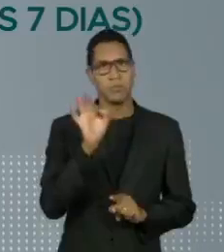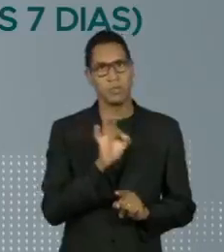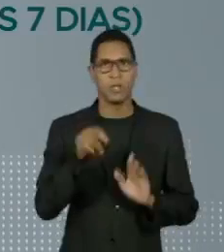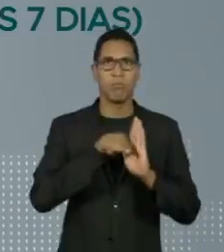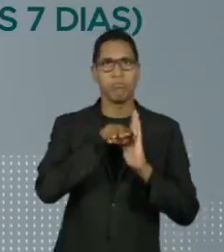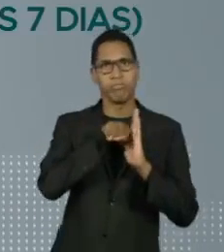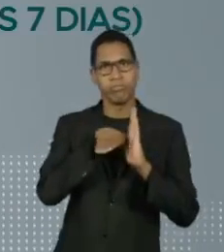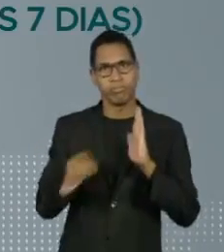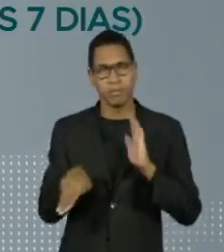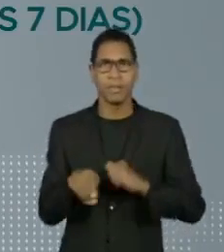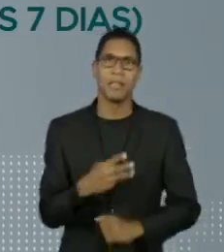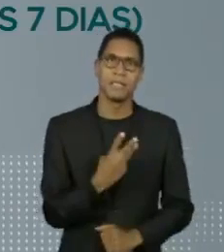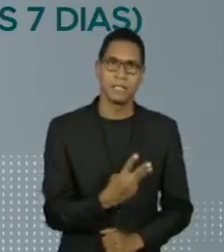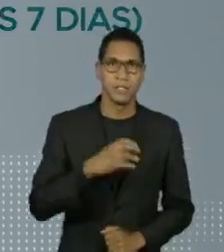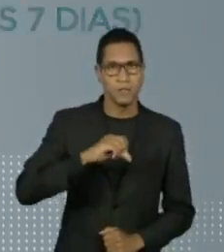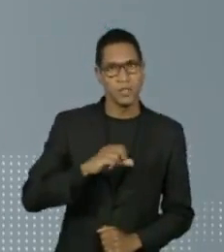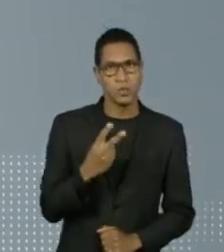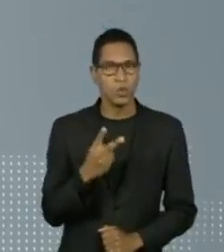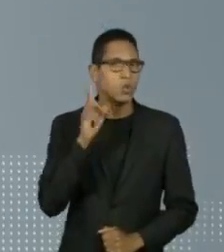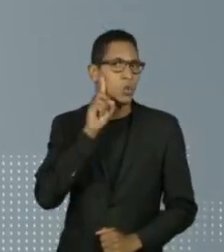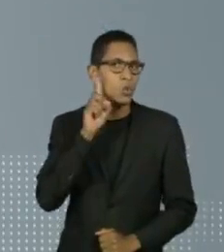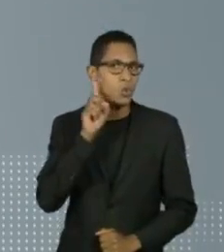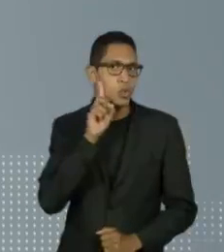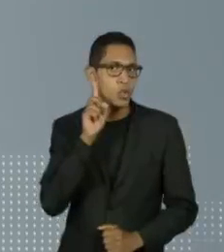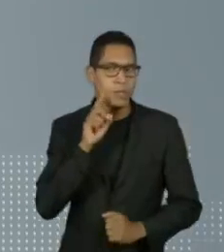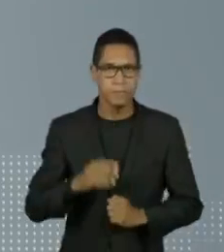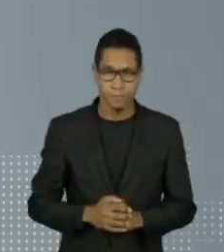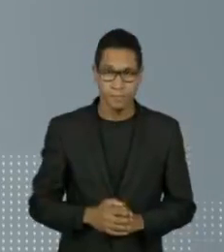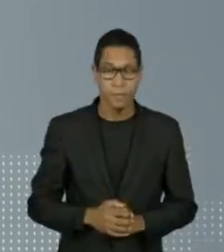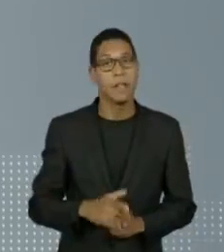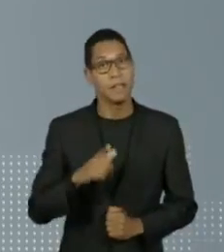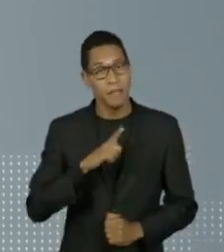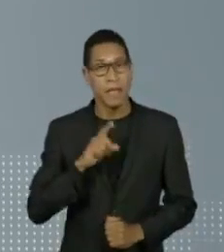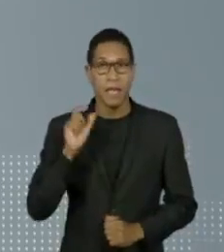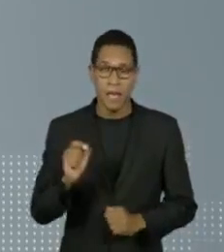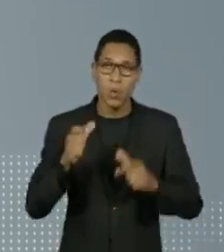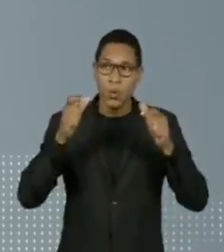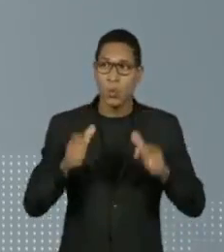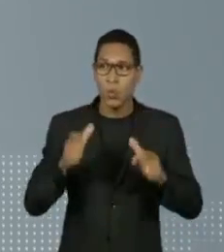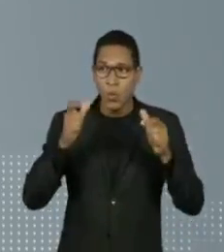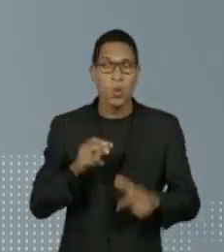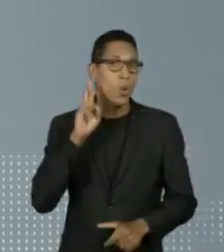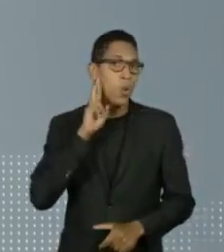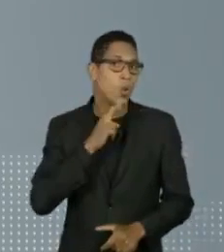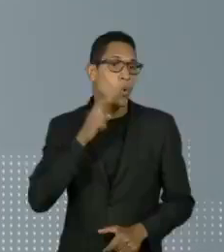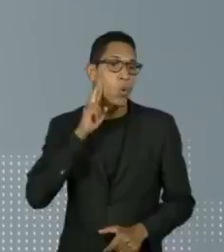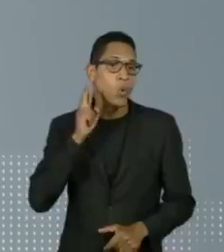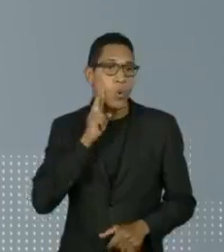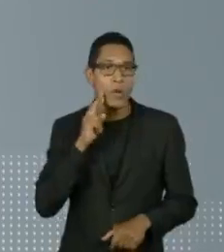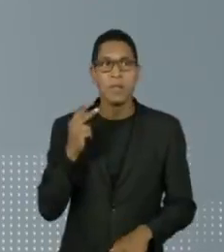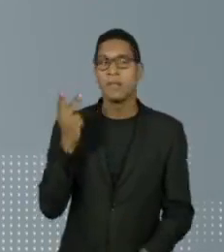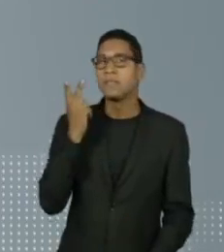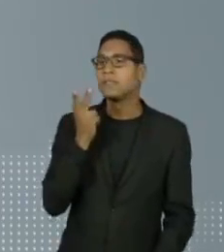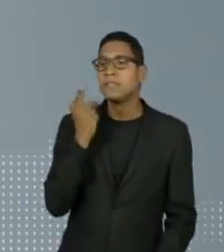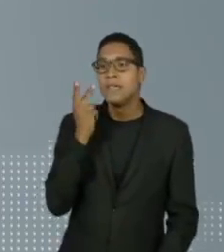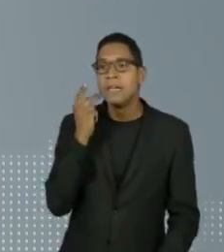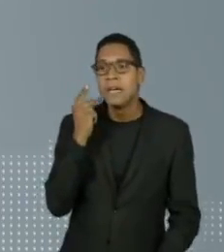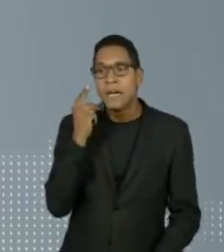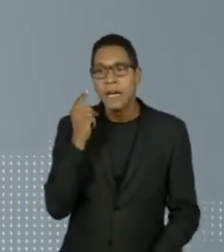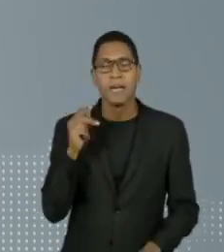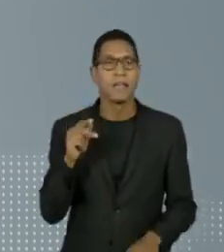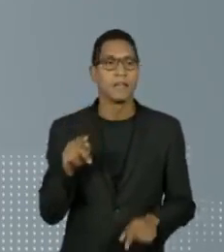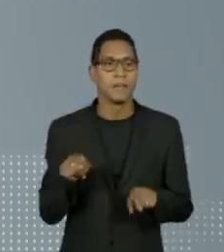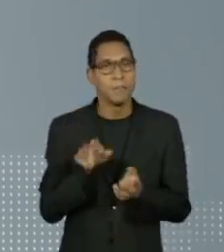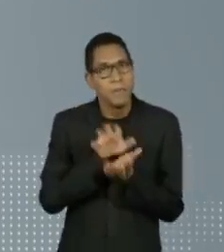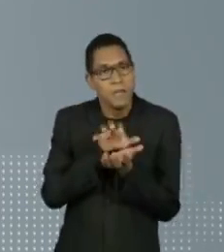392 por dia. A média cresce nos estados de Rondônia, Ceará, Pernambuco, Rio Grande